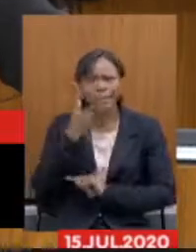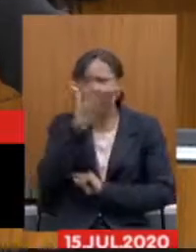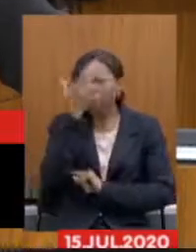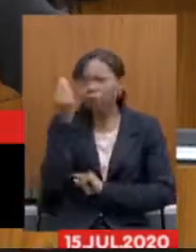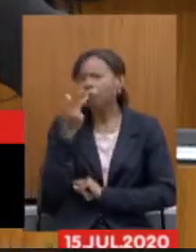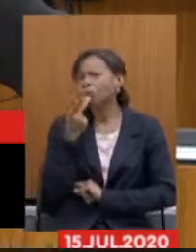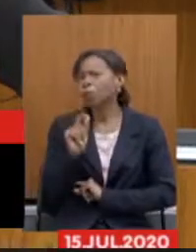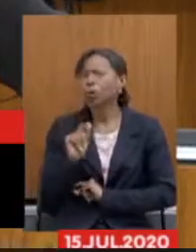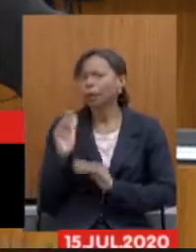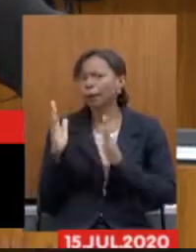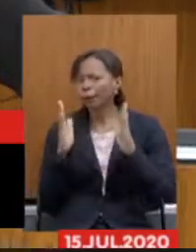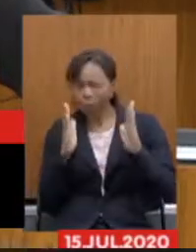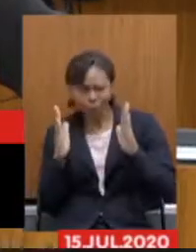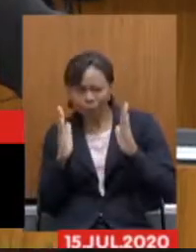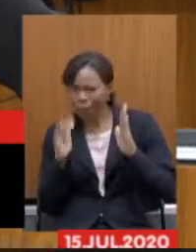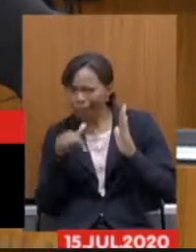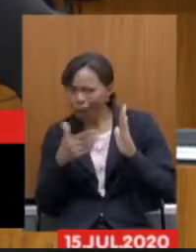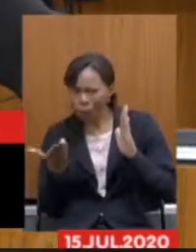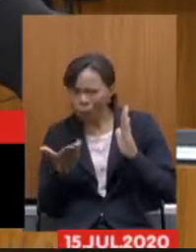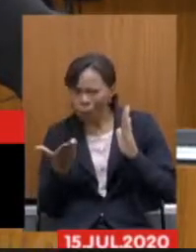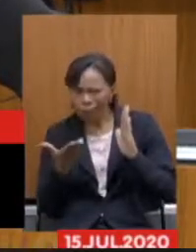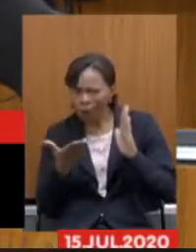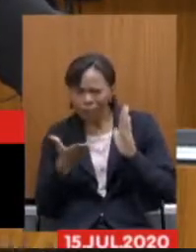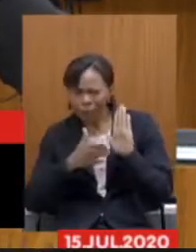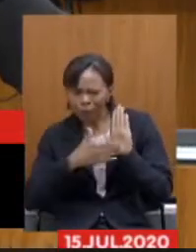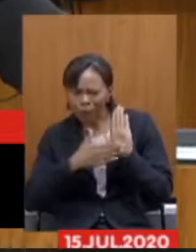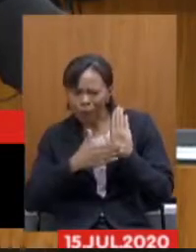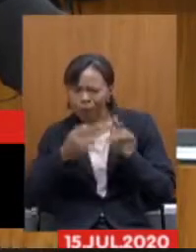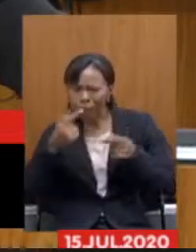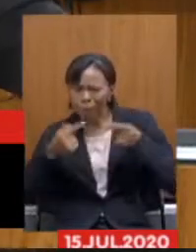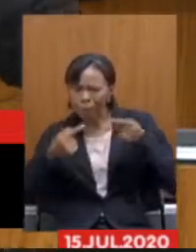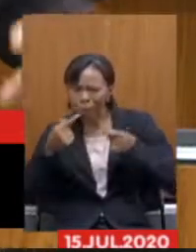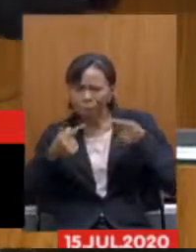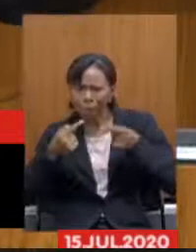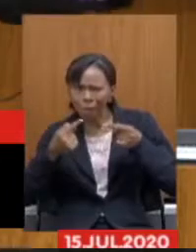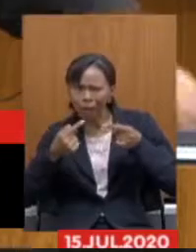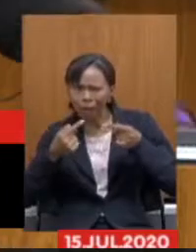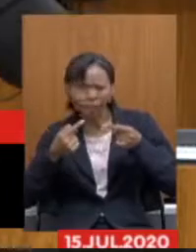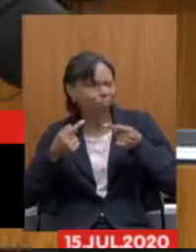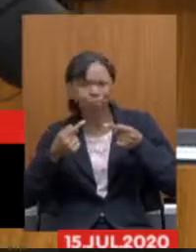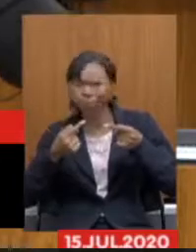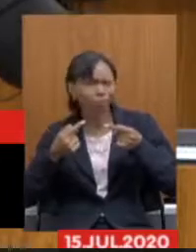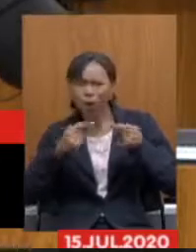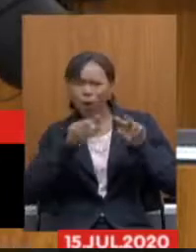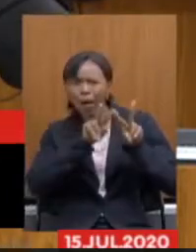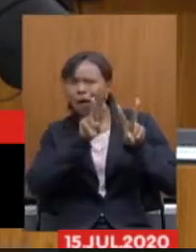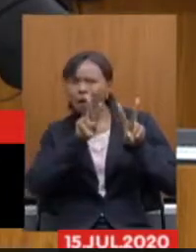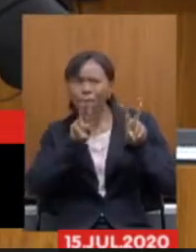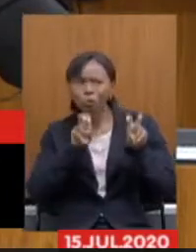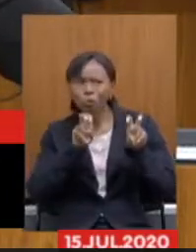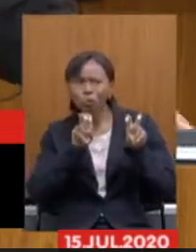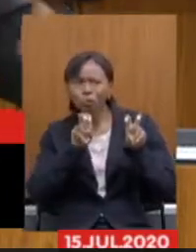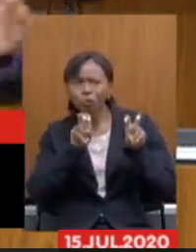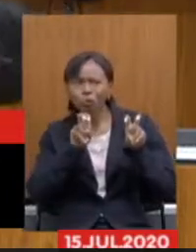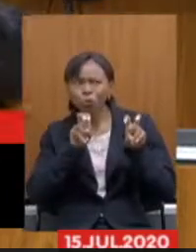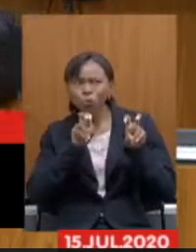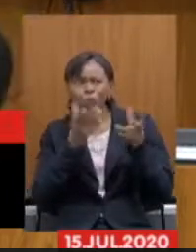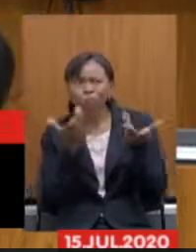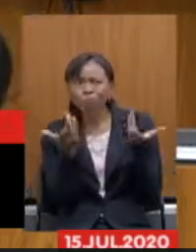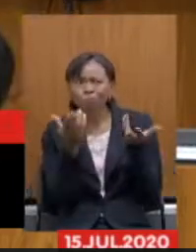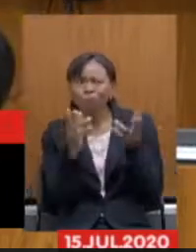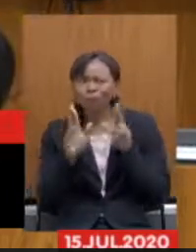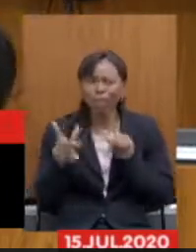que o momento não é esse. Nós não podemos, agora, desviarmos a atenção de salvar vidas para dividir